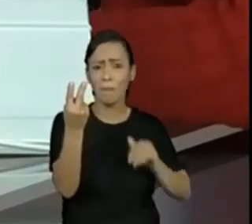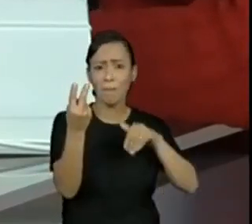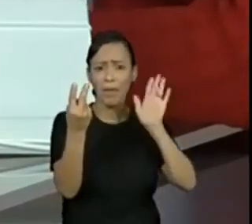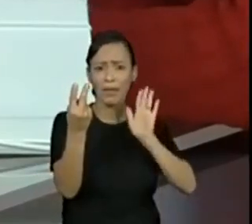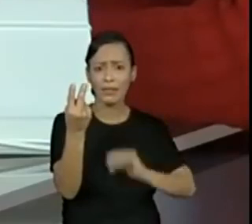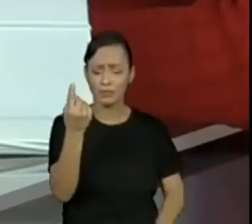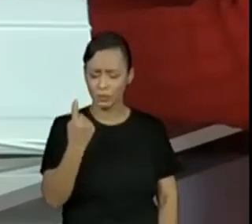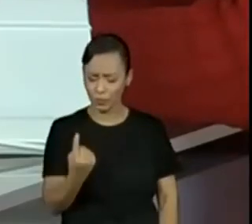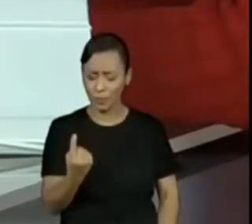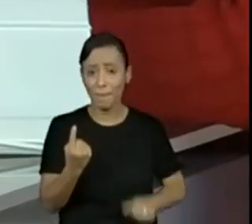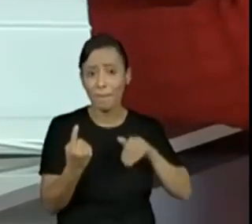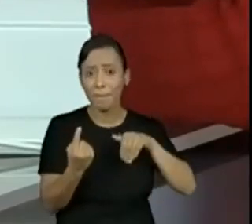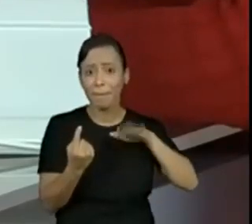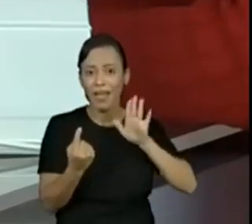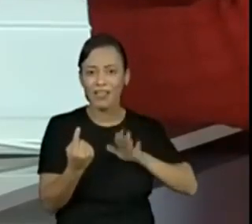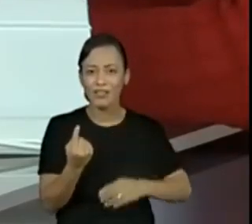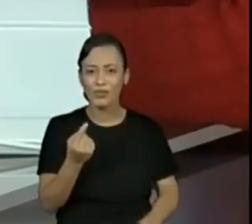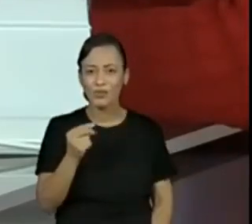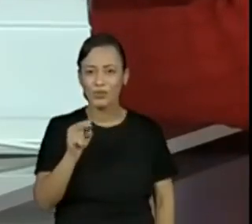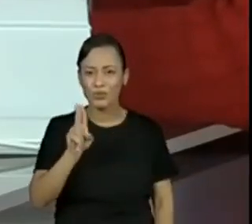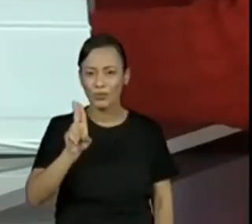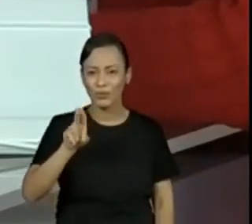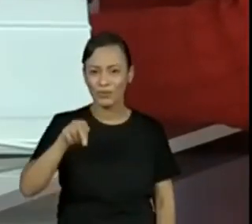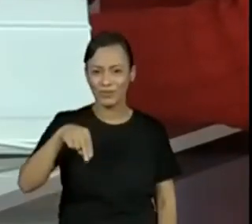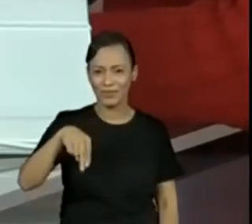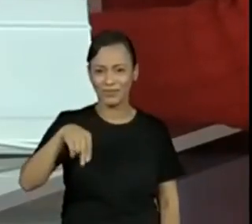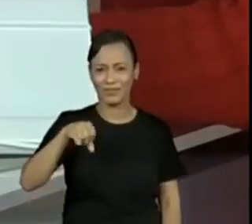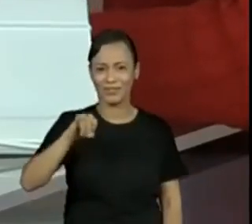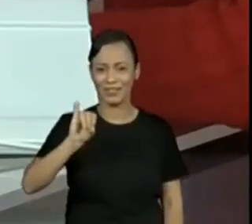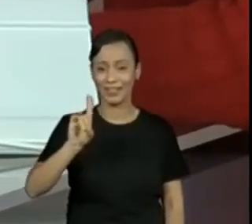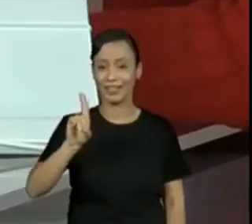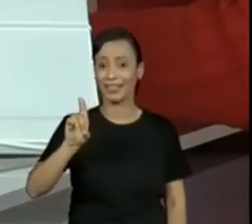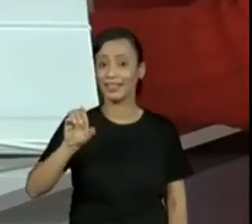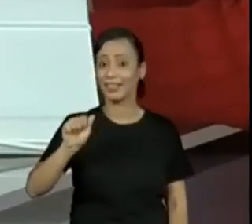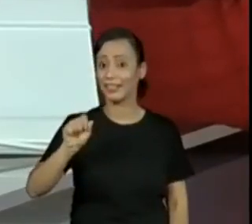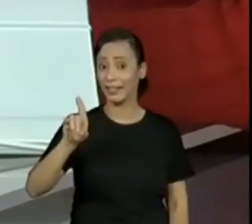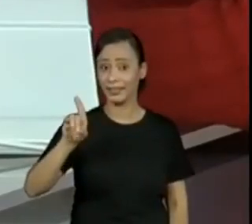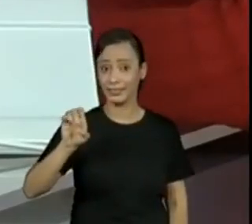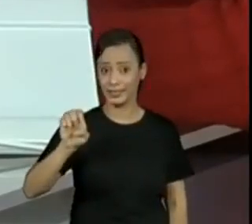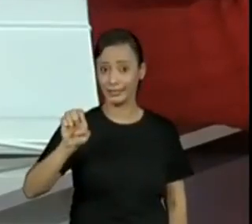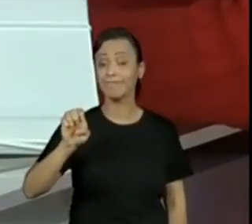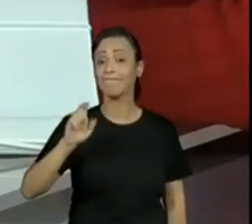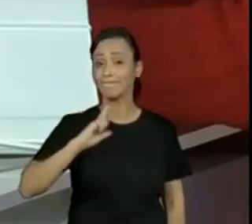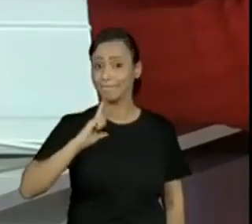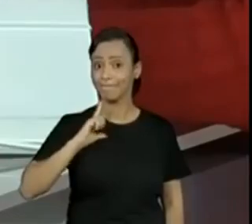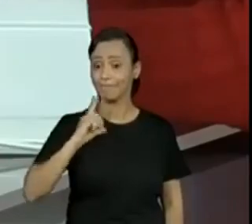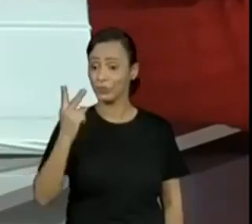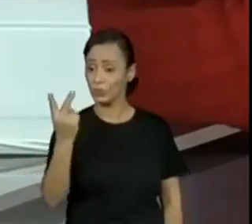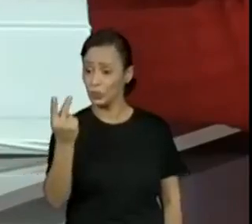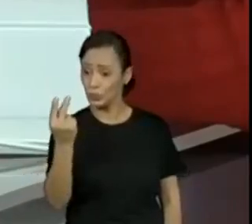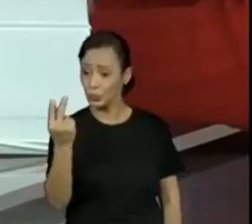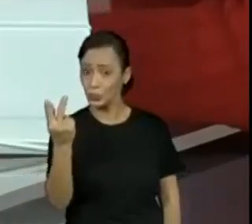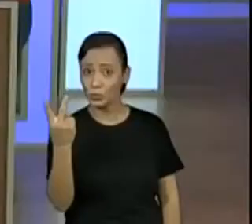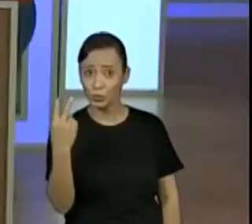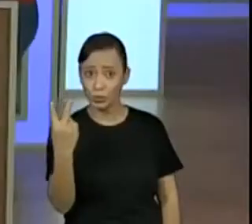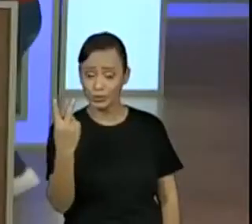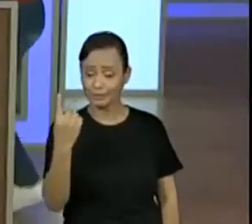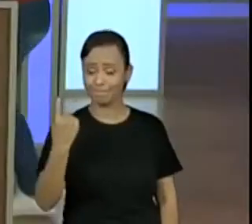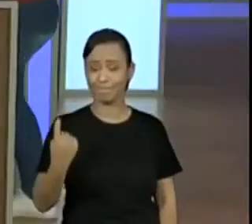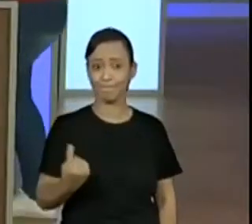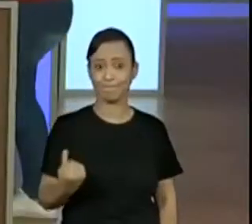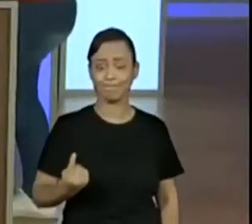Então, se tinha duas, a gente já conseguiu ver aí que duas dezenas existem. Existem. E ainda tem... Quanto que é uma dezena mesmo?